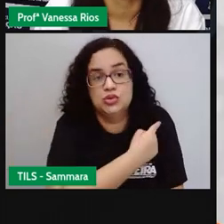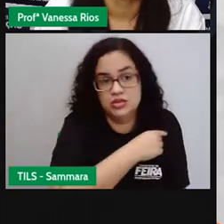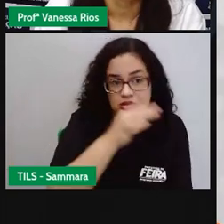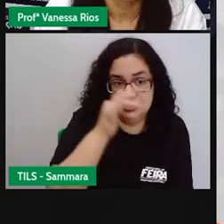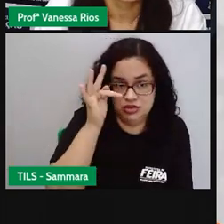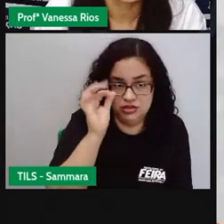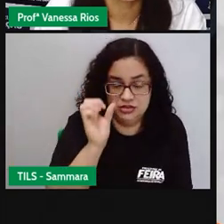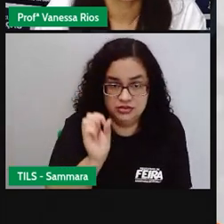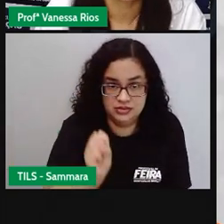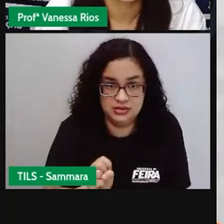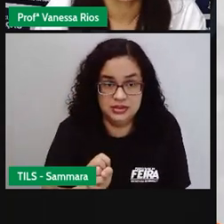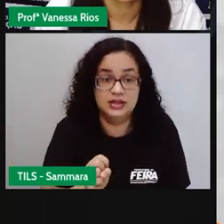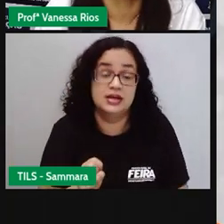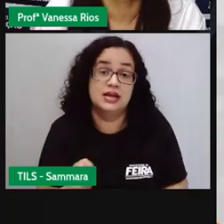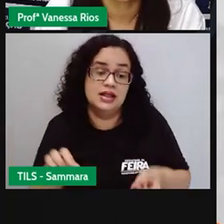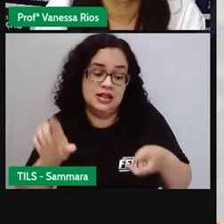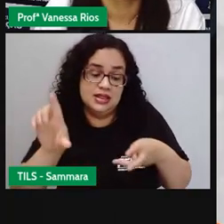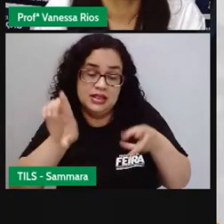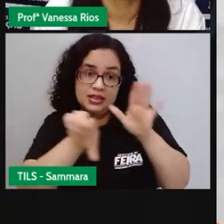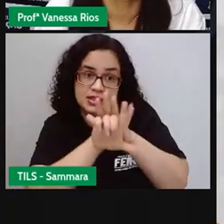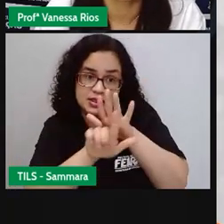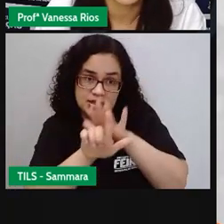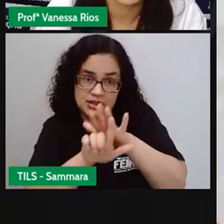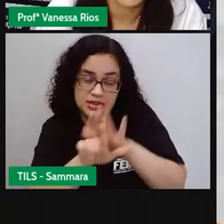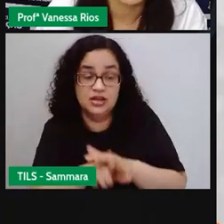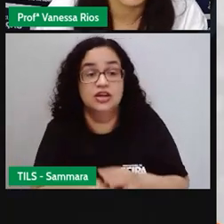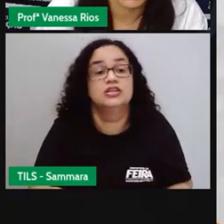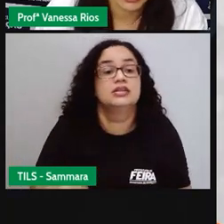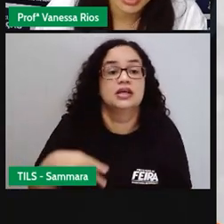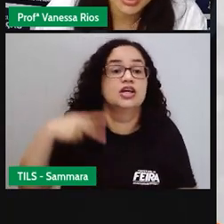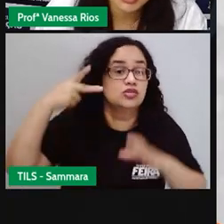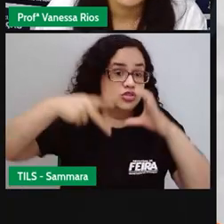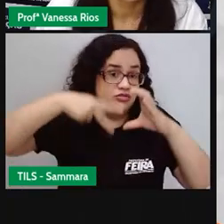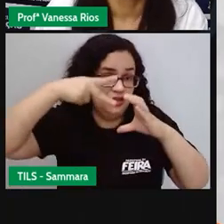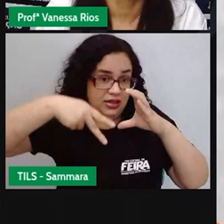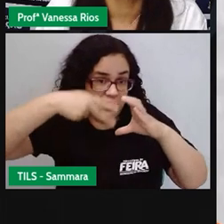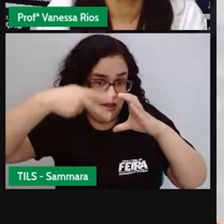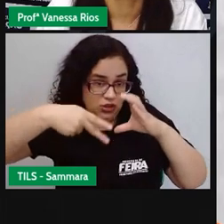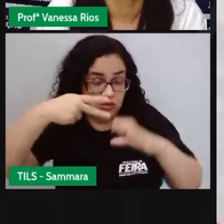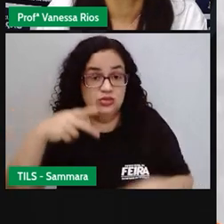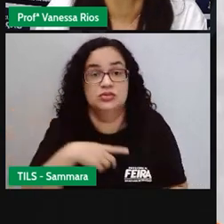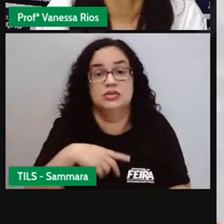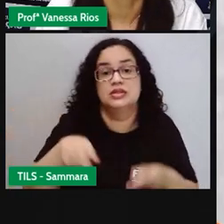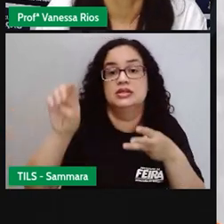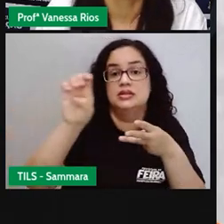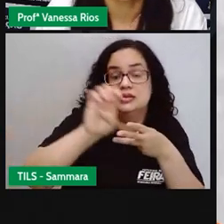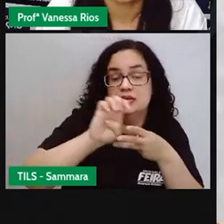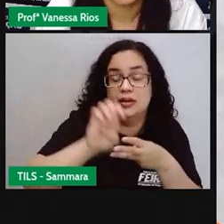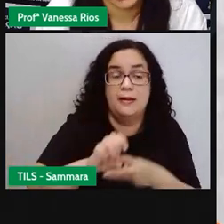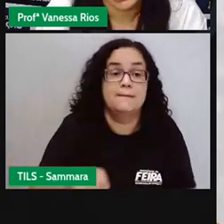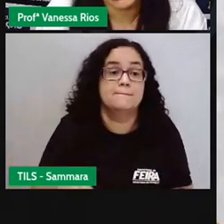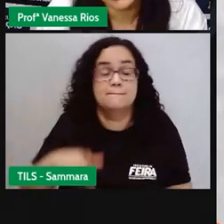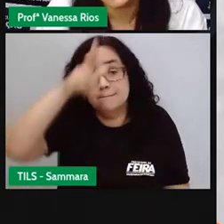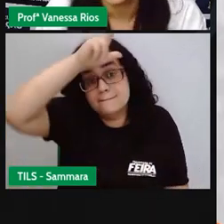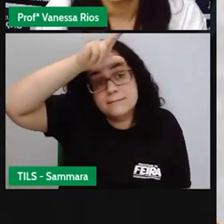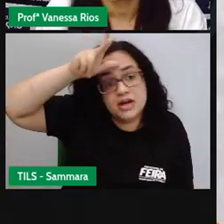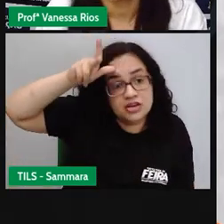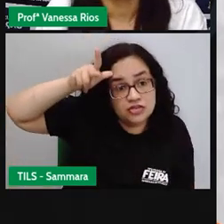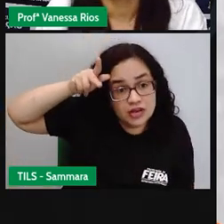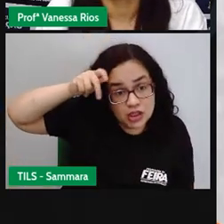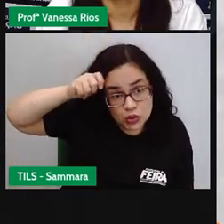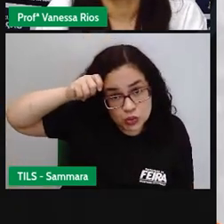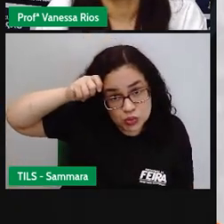de Santana. Então, legislativo, nós temos os vereadores, no executivo os prefeitos,